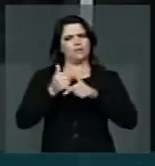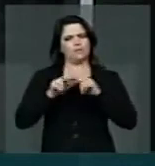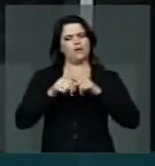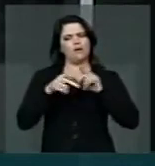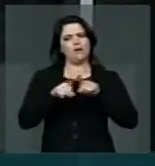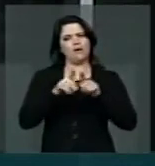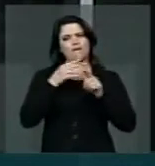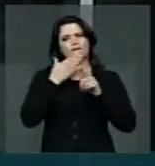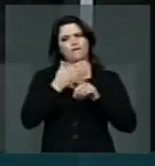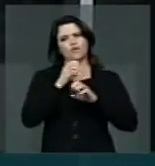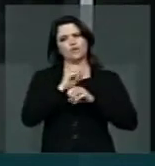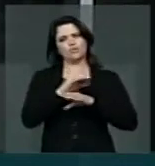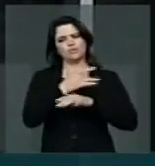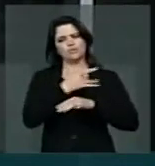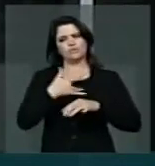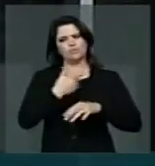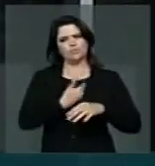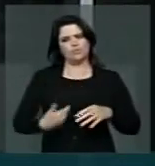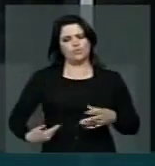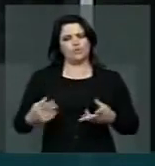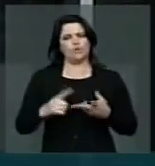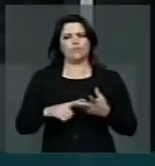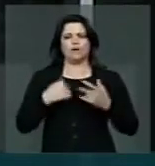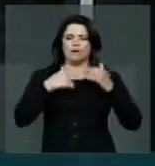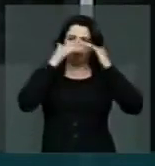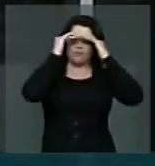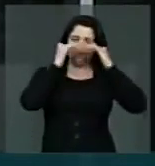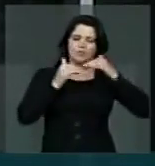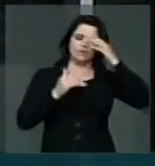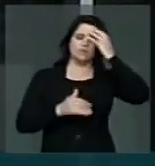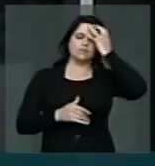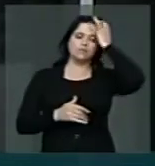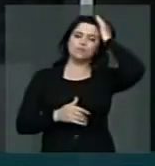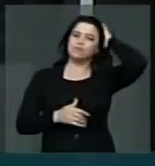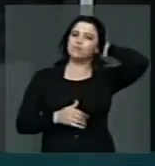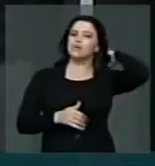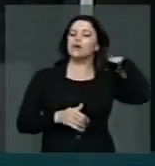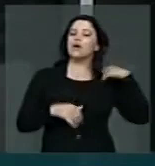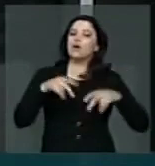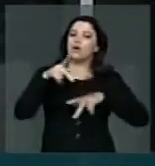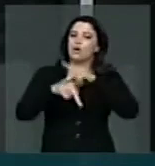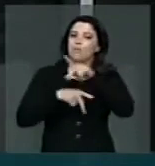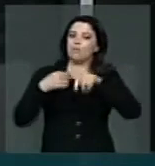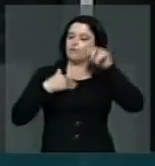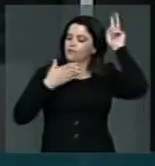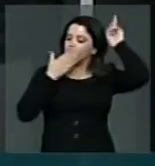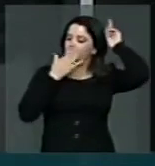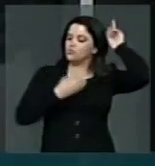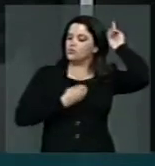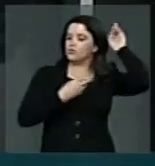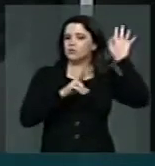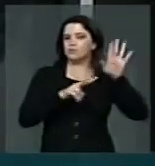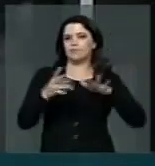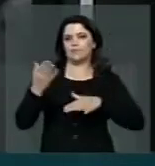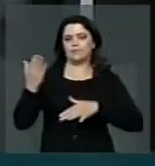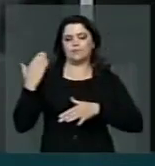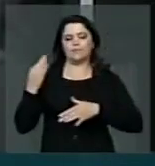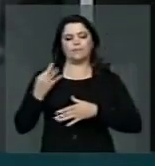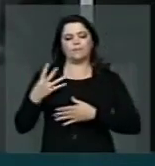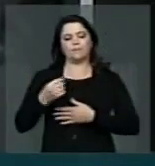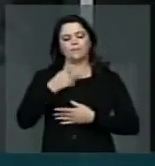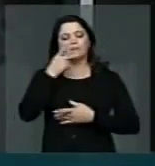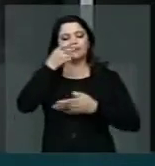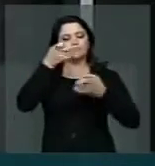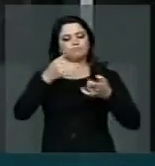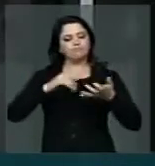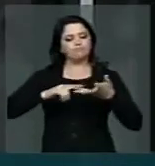educação e saúde públicas, respeito aos povos indígenas, que aqui estiveram semana passada, falando